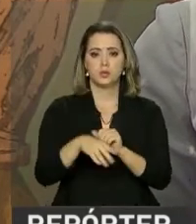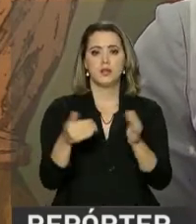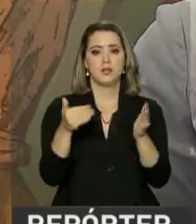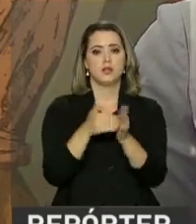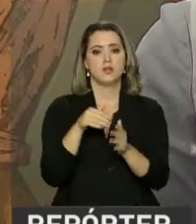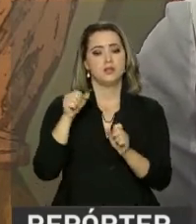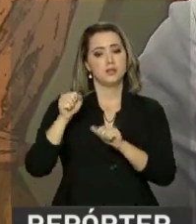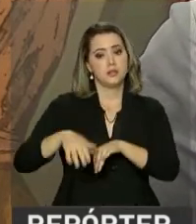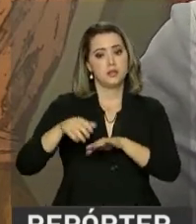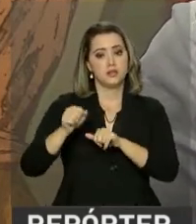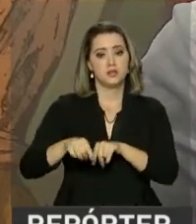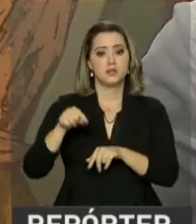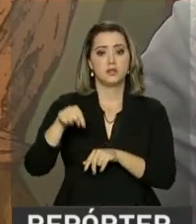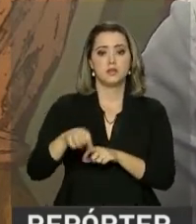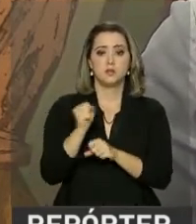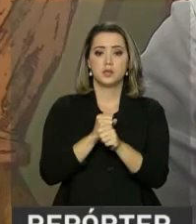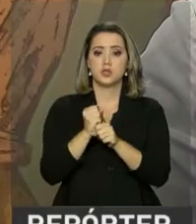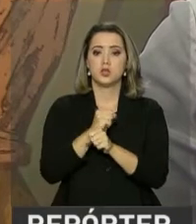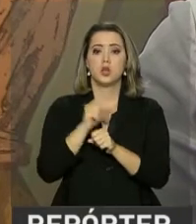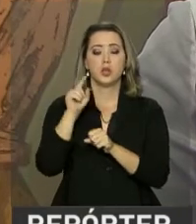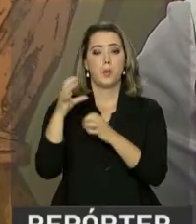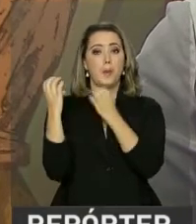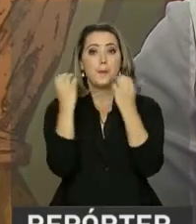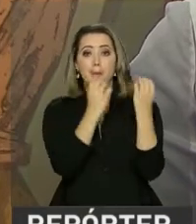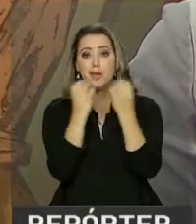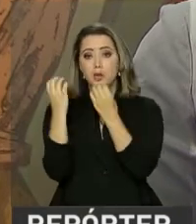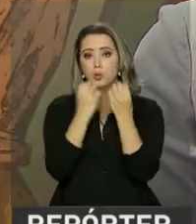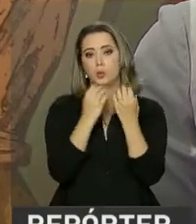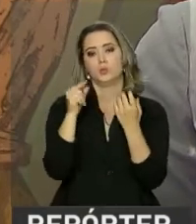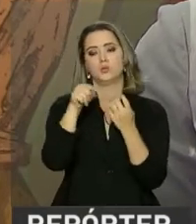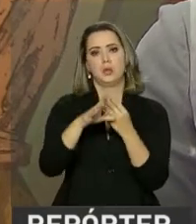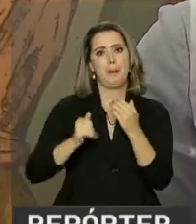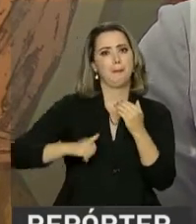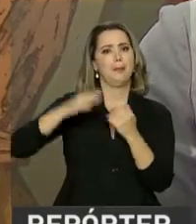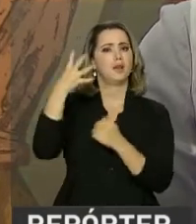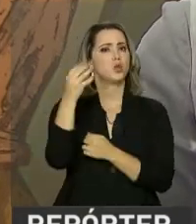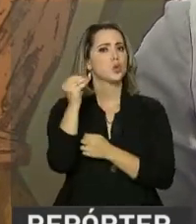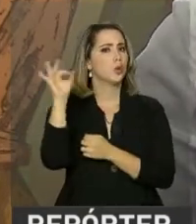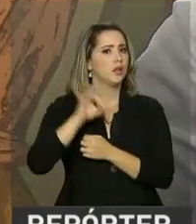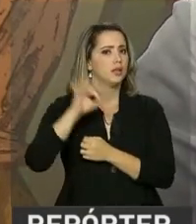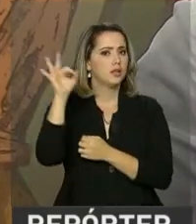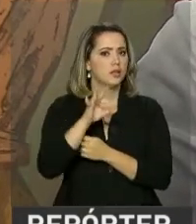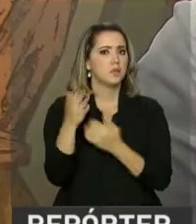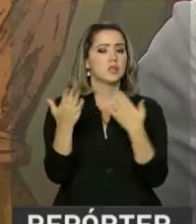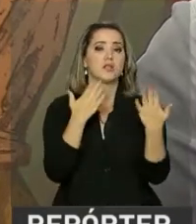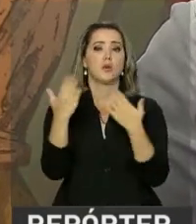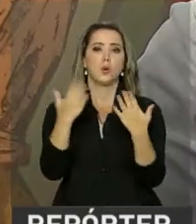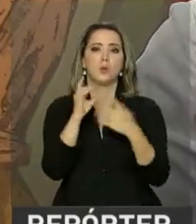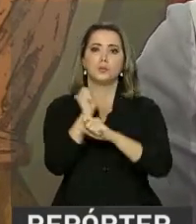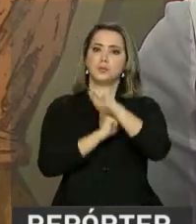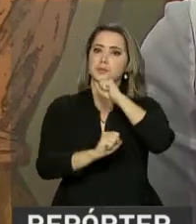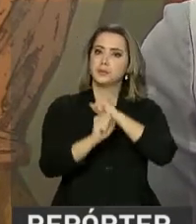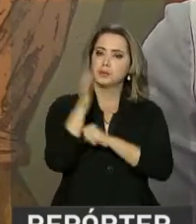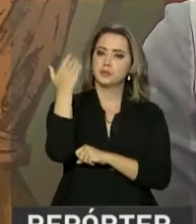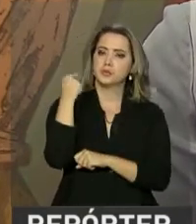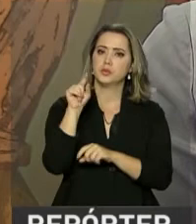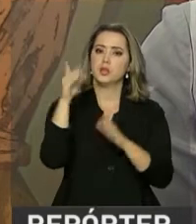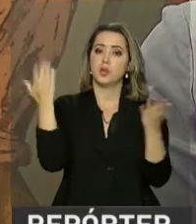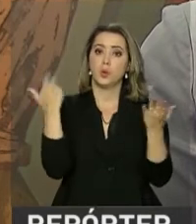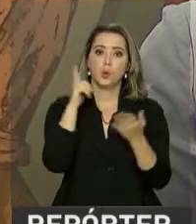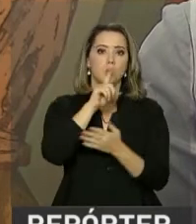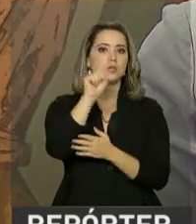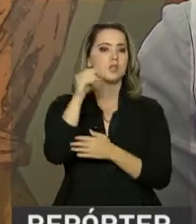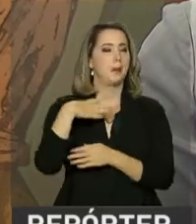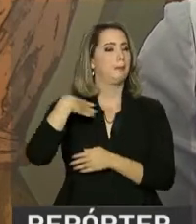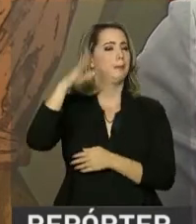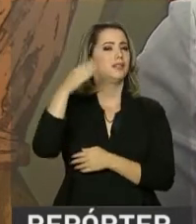vai até setembro desse ano, é o milho. A produção do grão cresceu mais de 40% se comparado à safra anterior e deve chegar